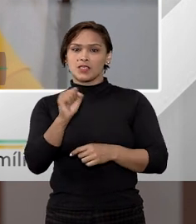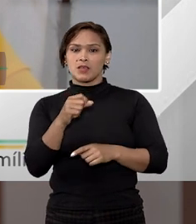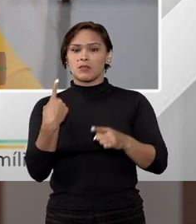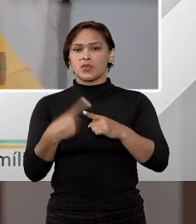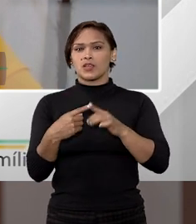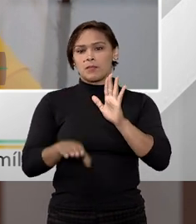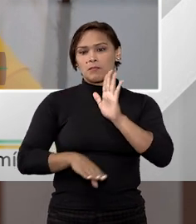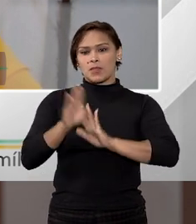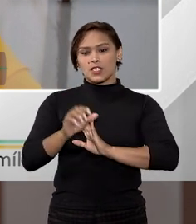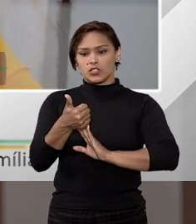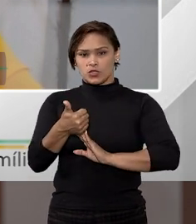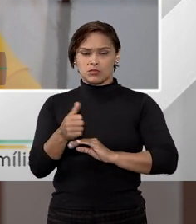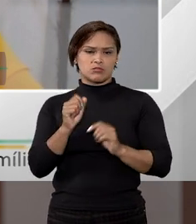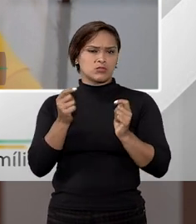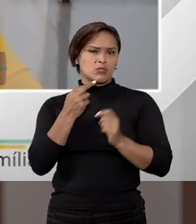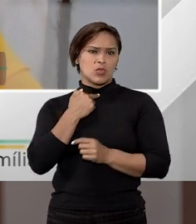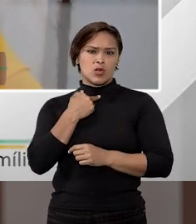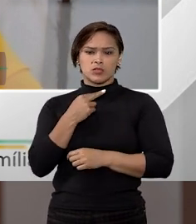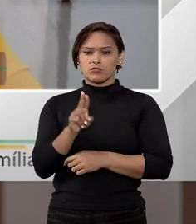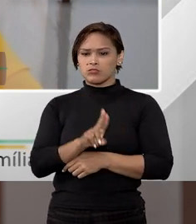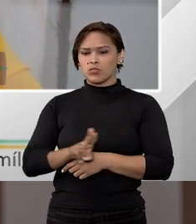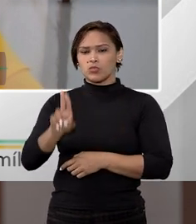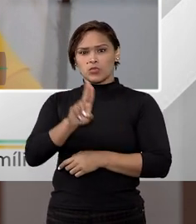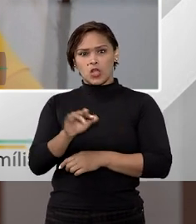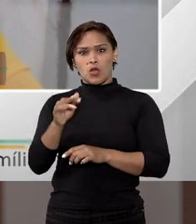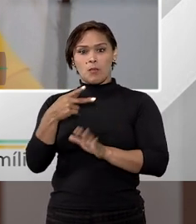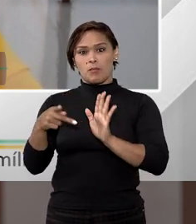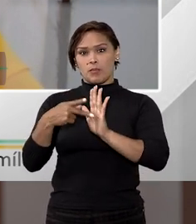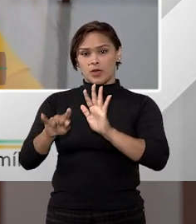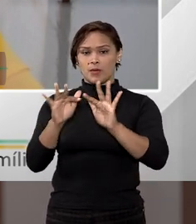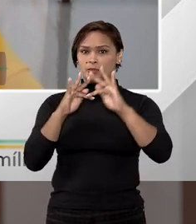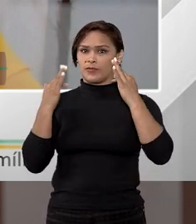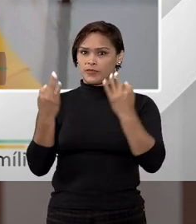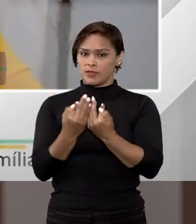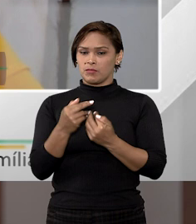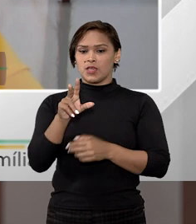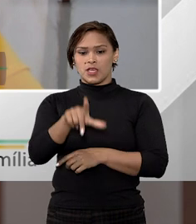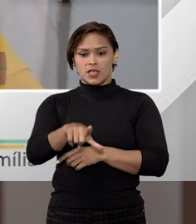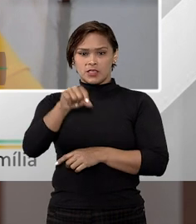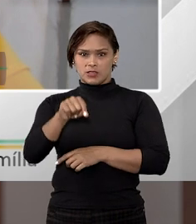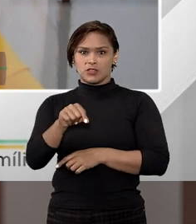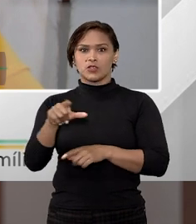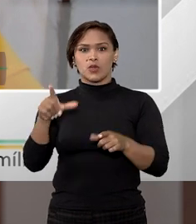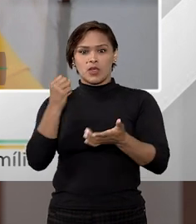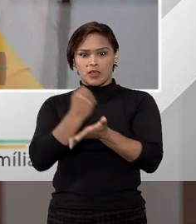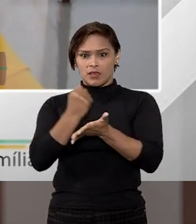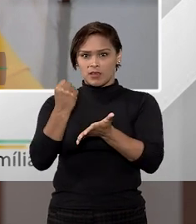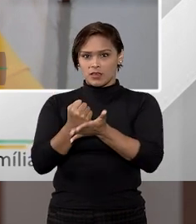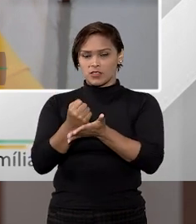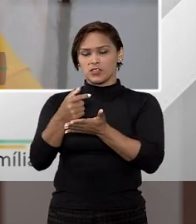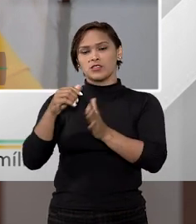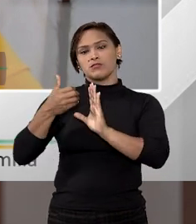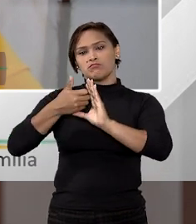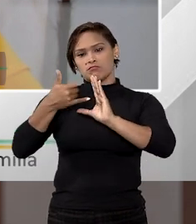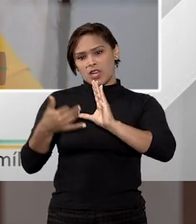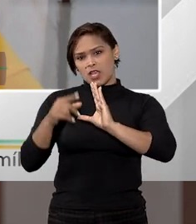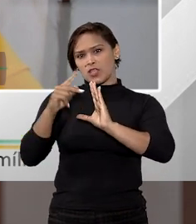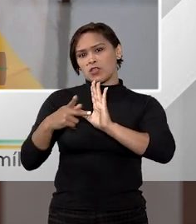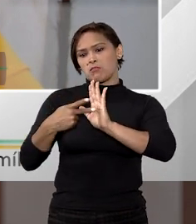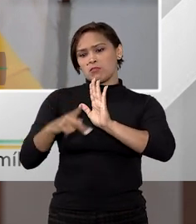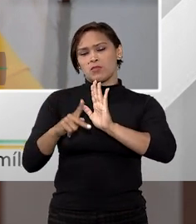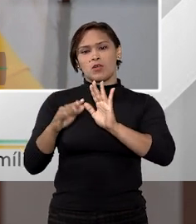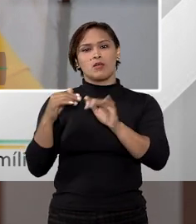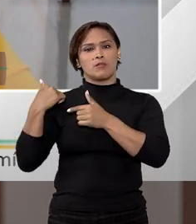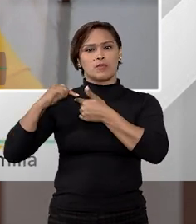porque você tem mais de um bem que você não pode ter um bem de família, basta que você o escolha e, neste caso, a categoria é com